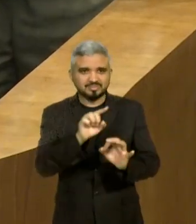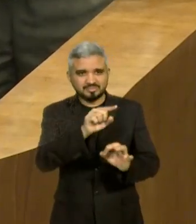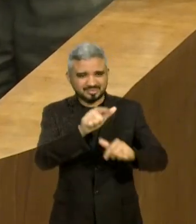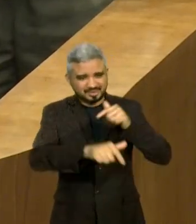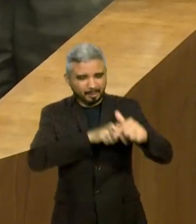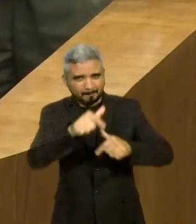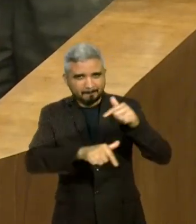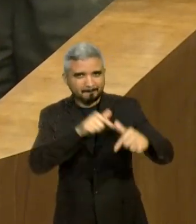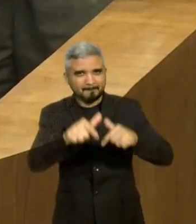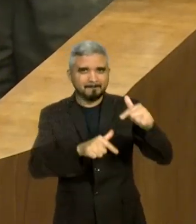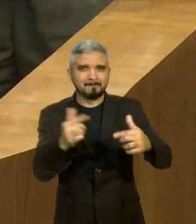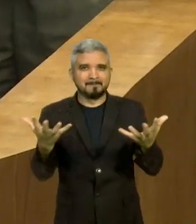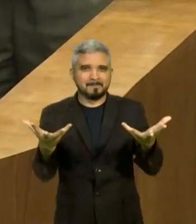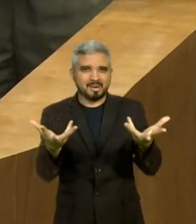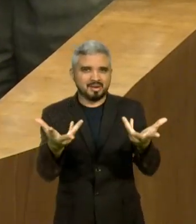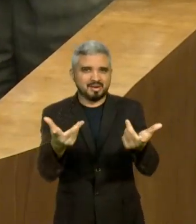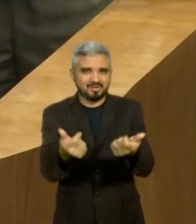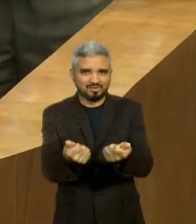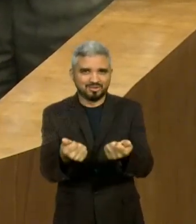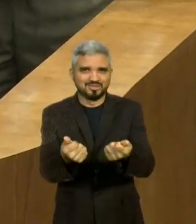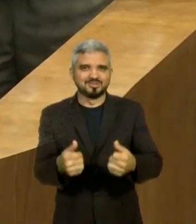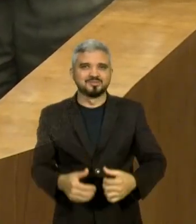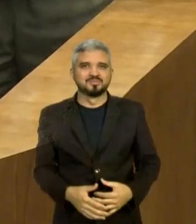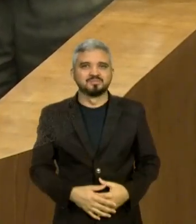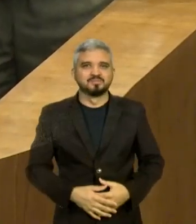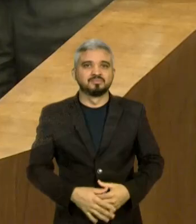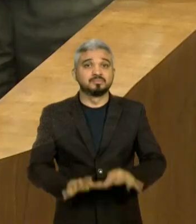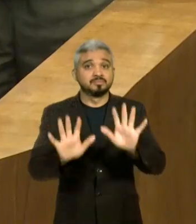Mas, amigos,